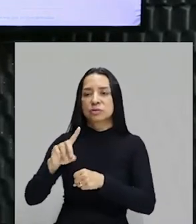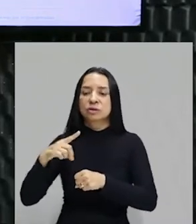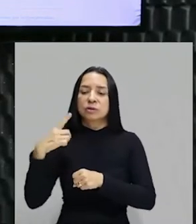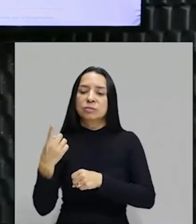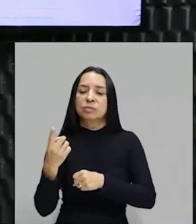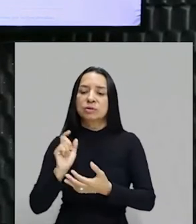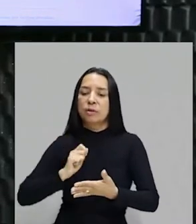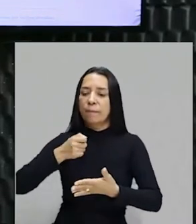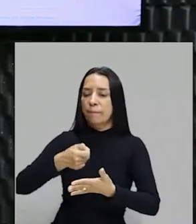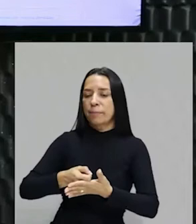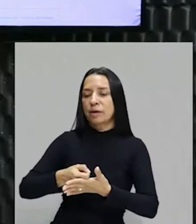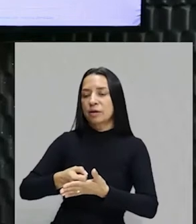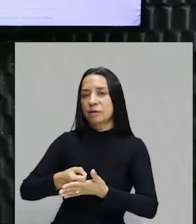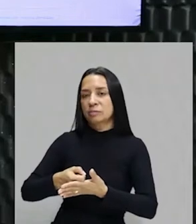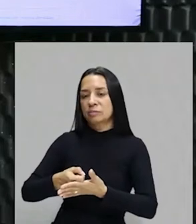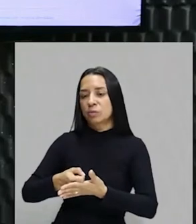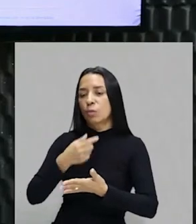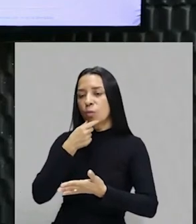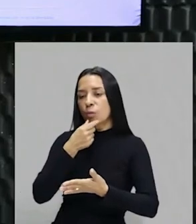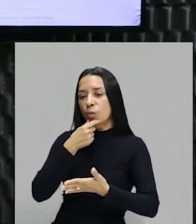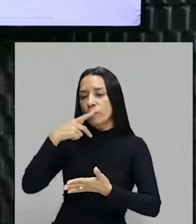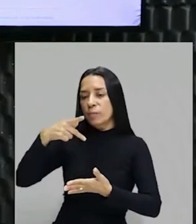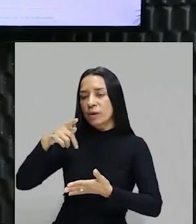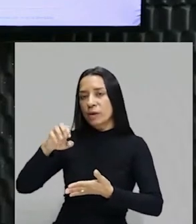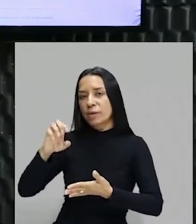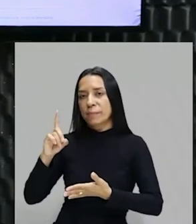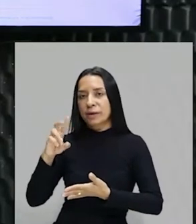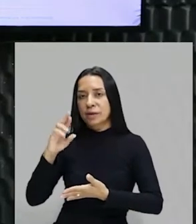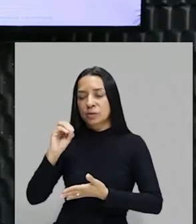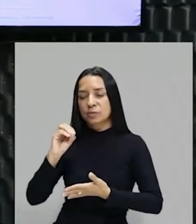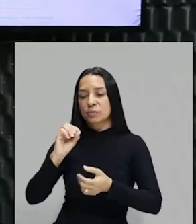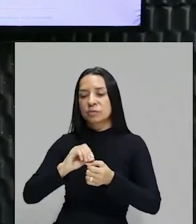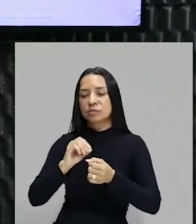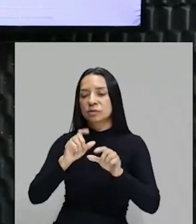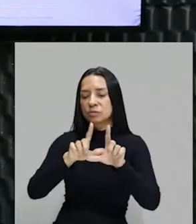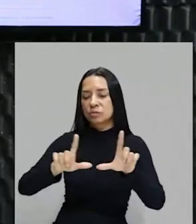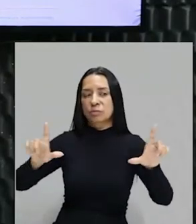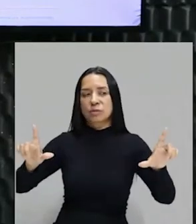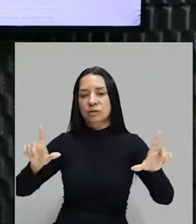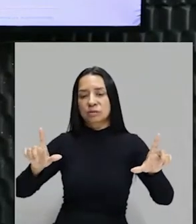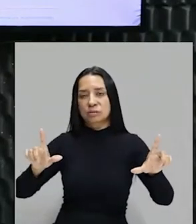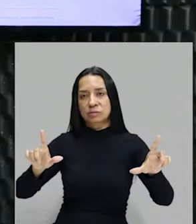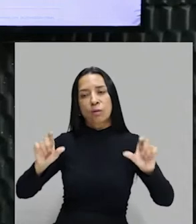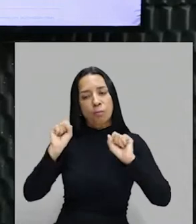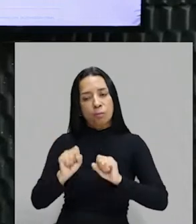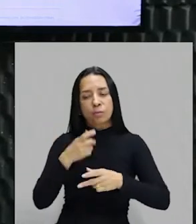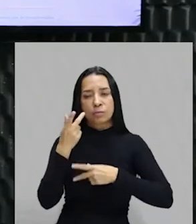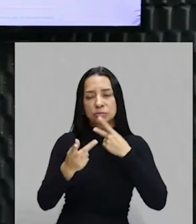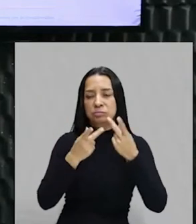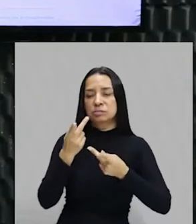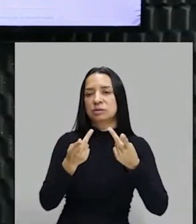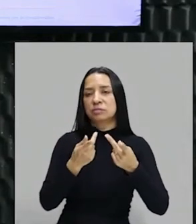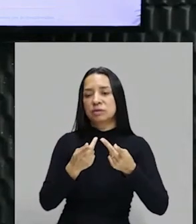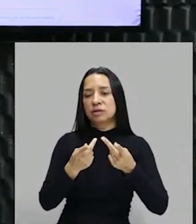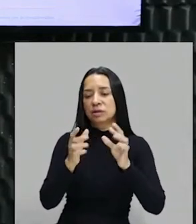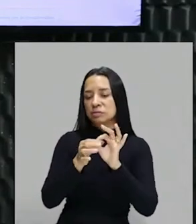paga Pedro Américo para fazer esse quadro em homenagem a este feito maravilhoso. É capaz dele ter dito independência ou morte? Sim, mas talvez ele tenha dito